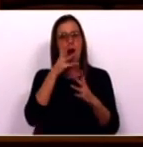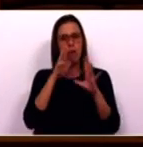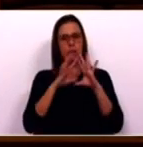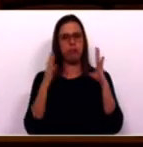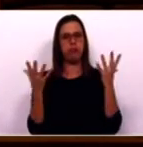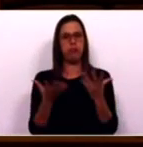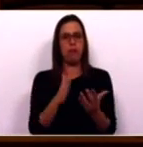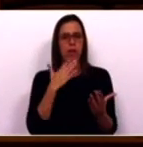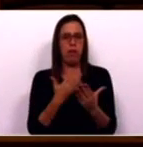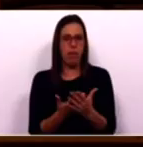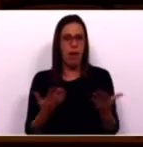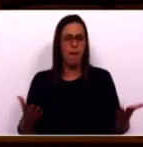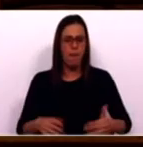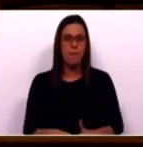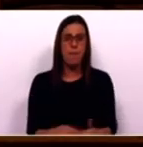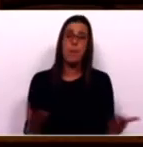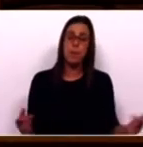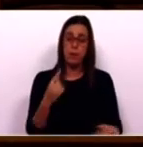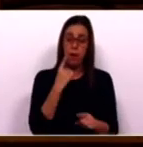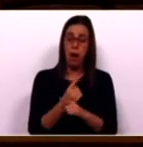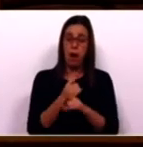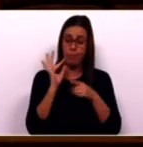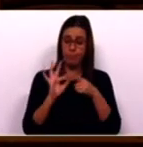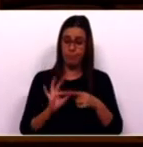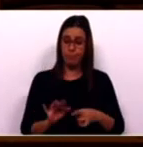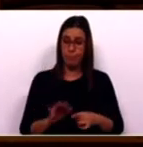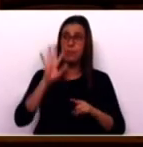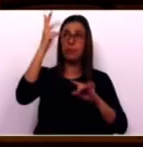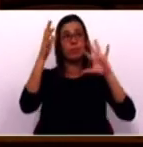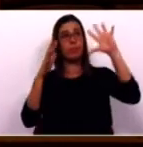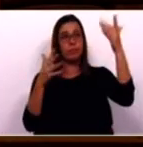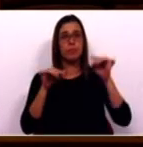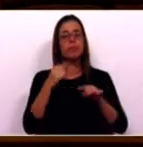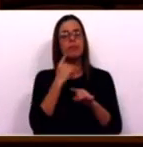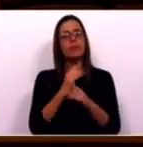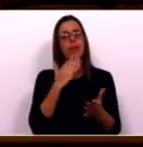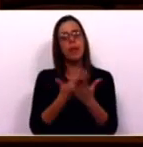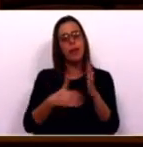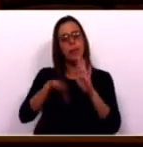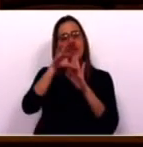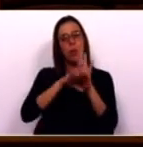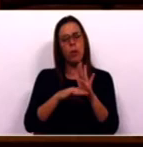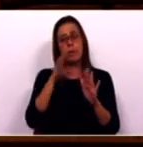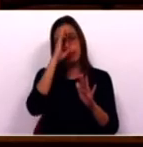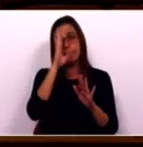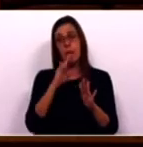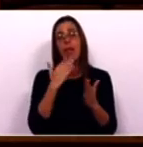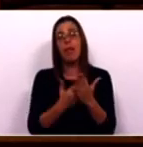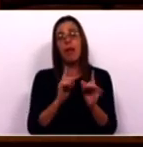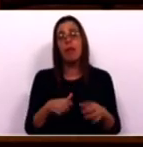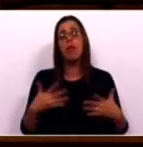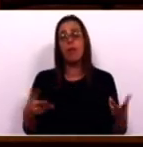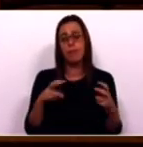gases com efeito de estufa. Estas mesmas características climatológicas criam condições propícias também